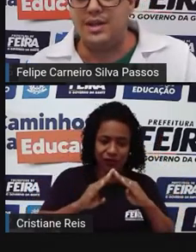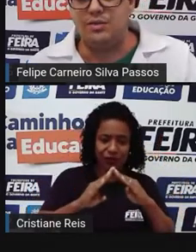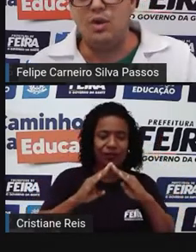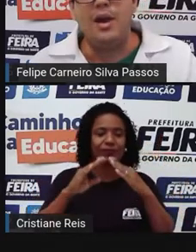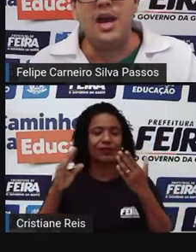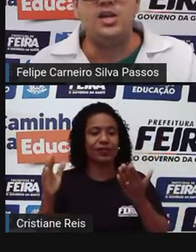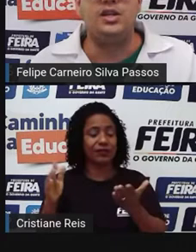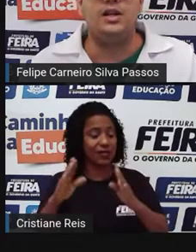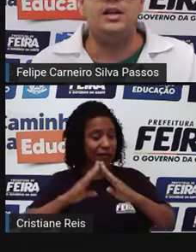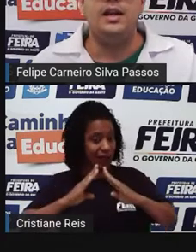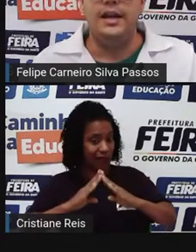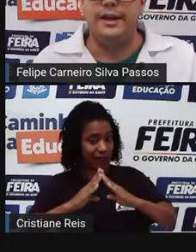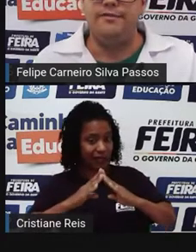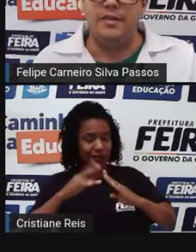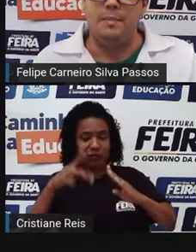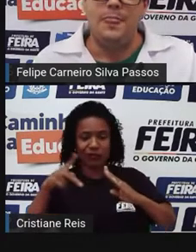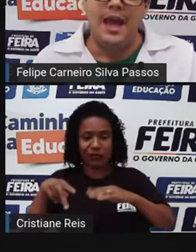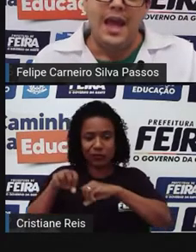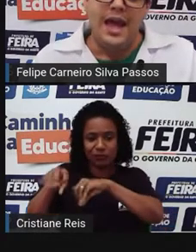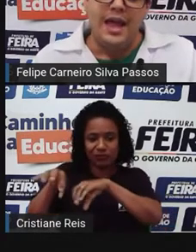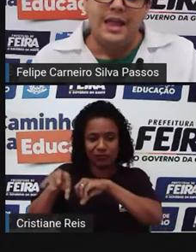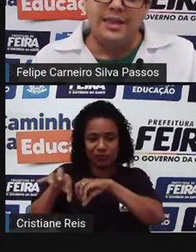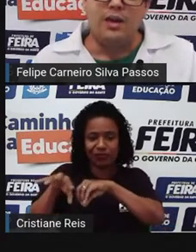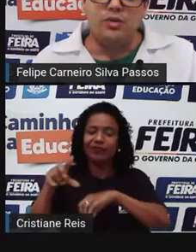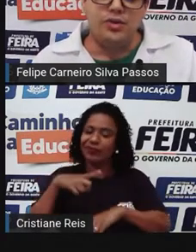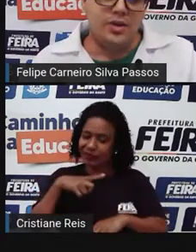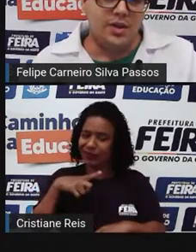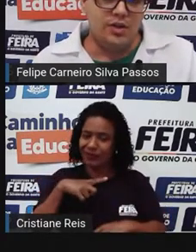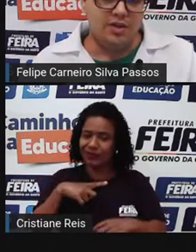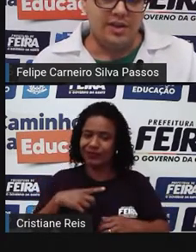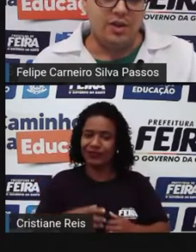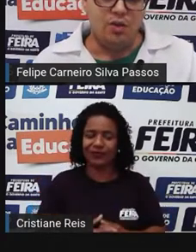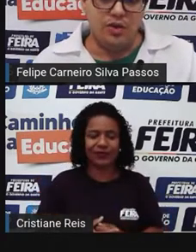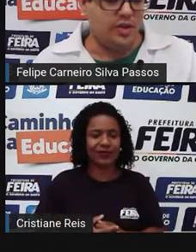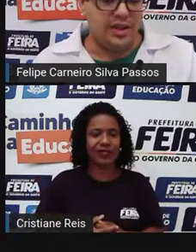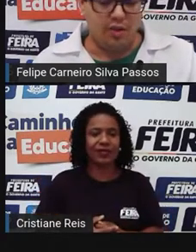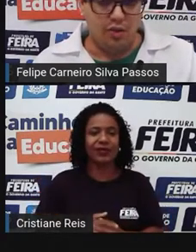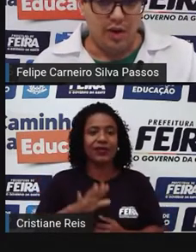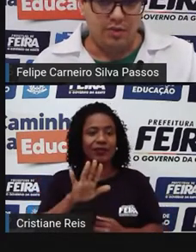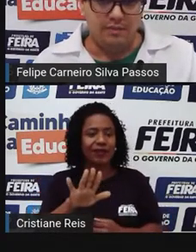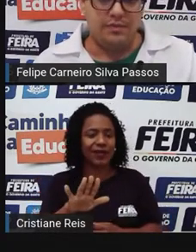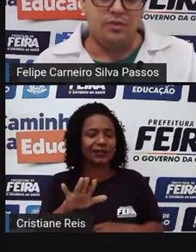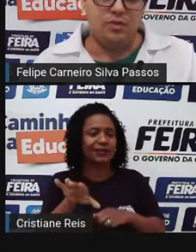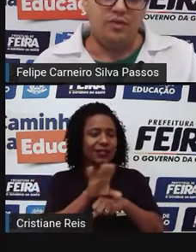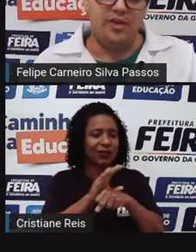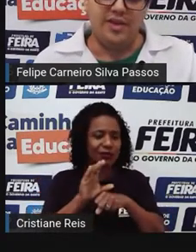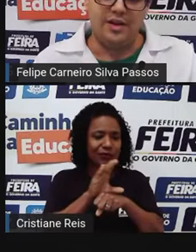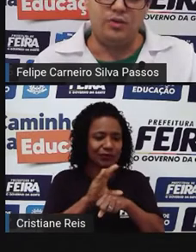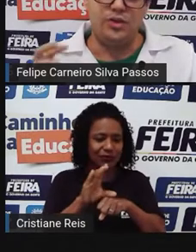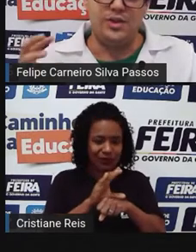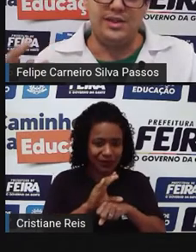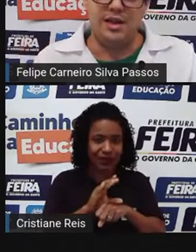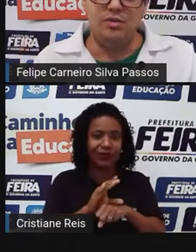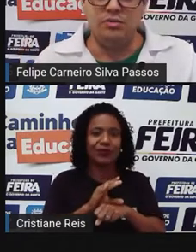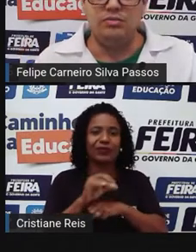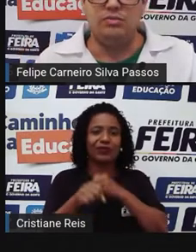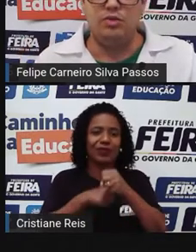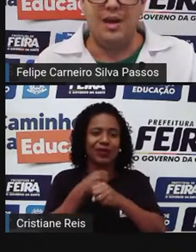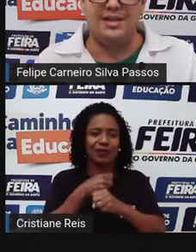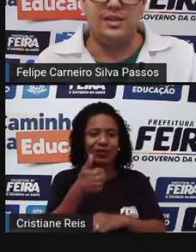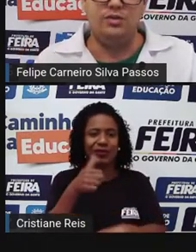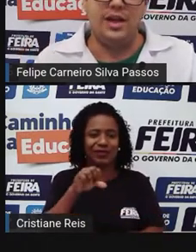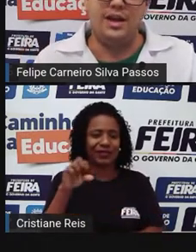vezes, com educação doméstica, enfim. Na Constituição de 88, quando foi feita a Constituição